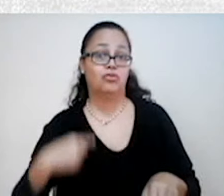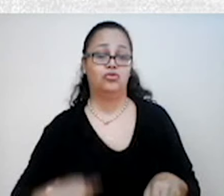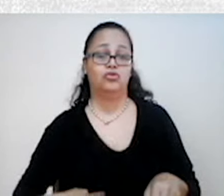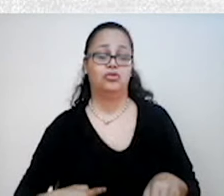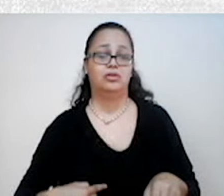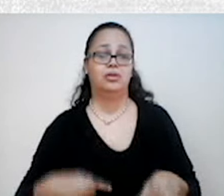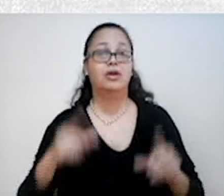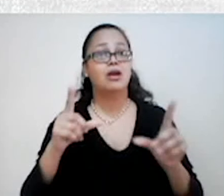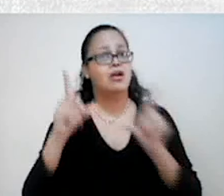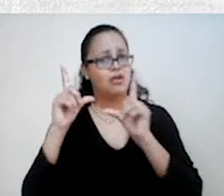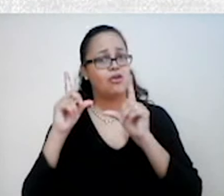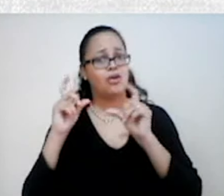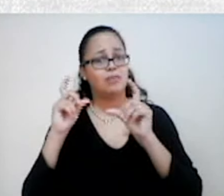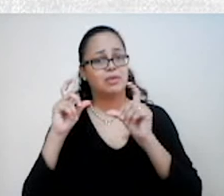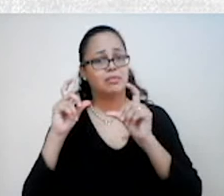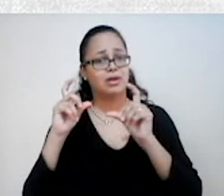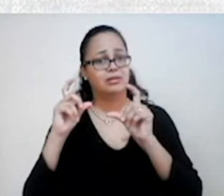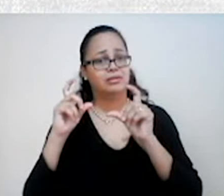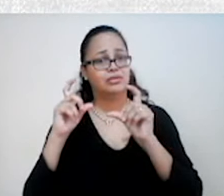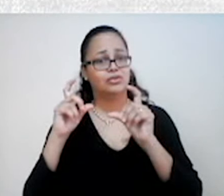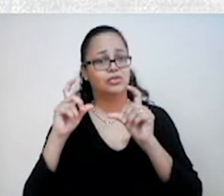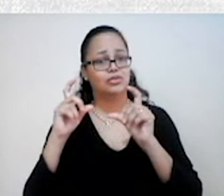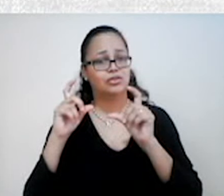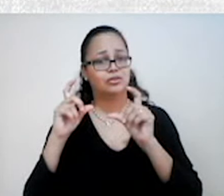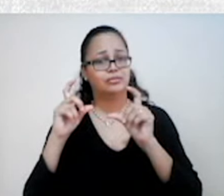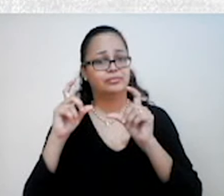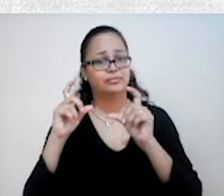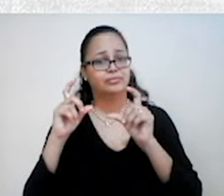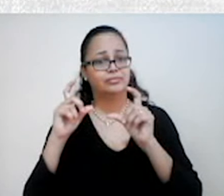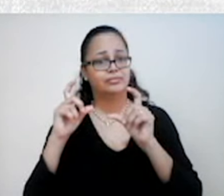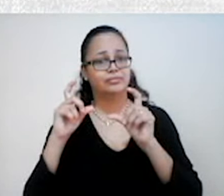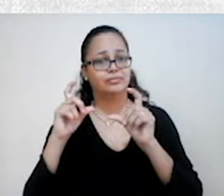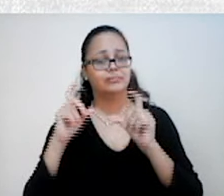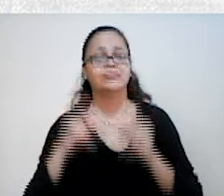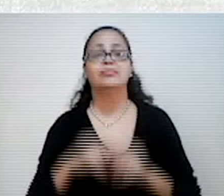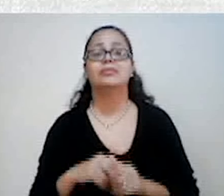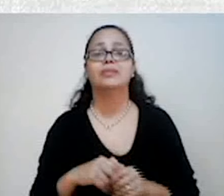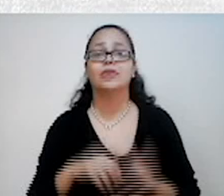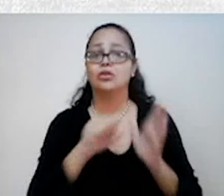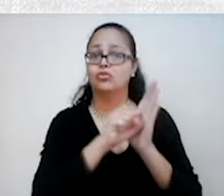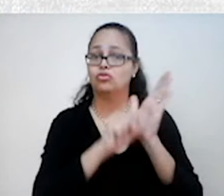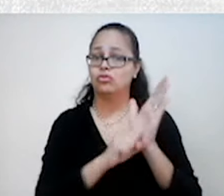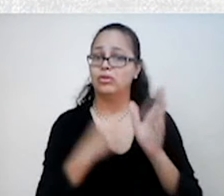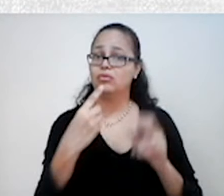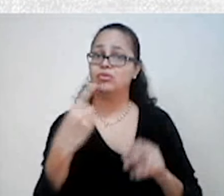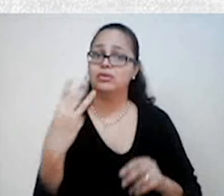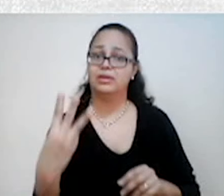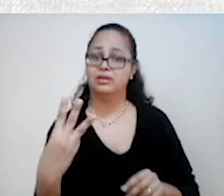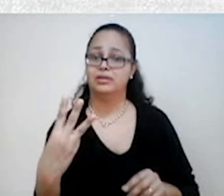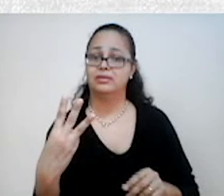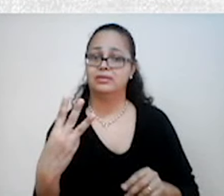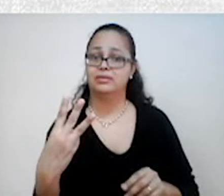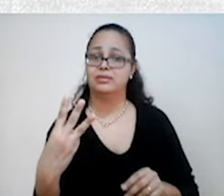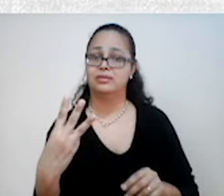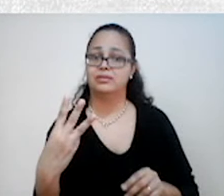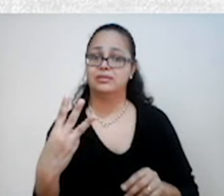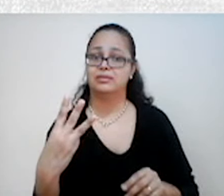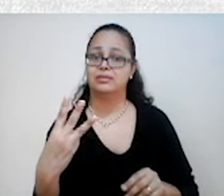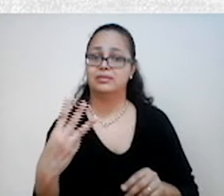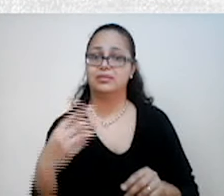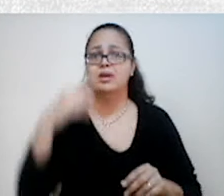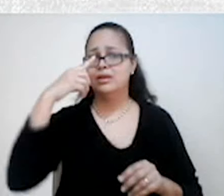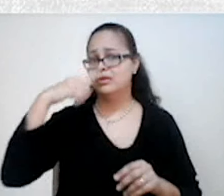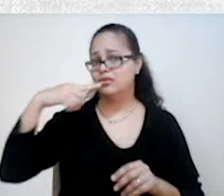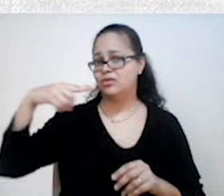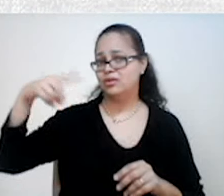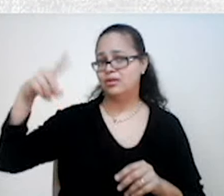Olha essa imagem ao lado, pessoal. É uma cena de Marco Polo na China no século XIII, sendo carregado por